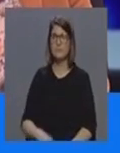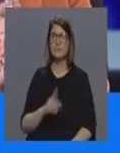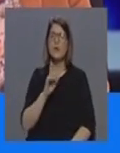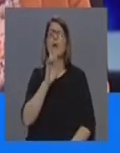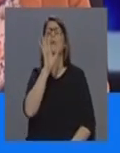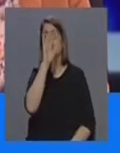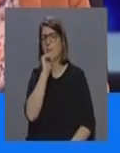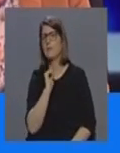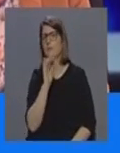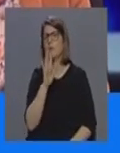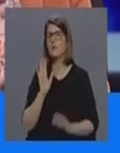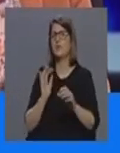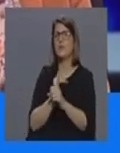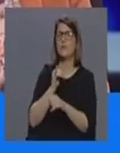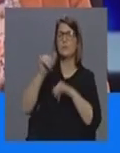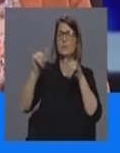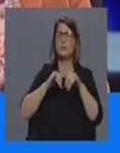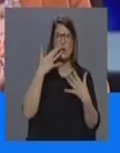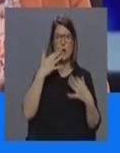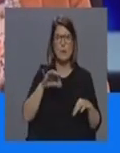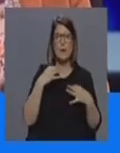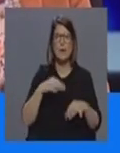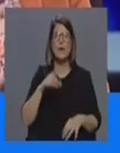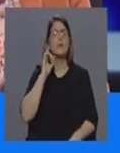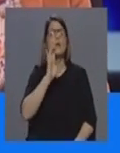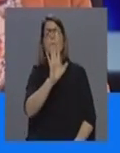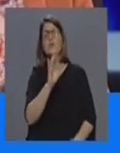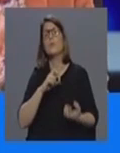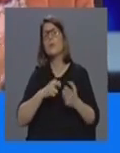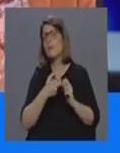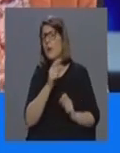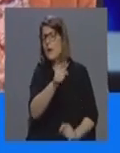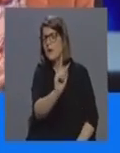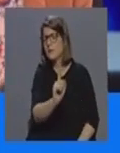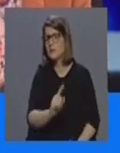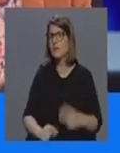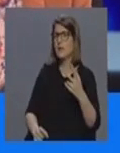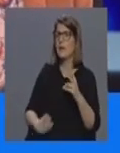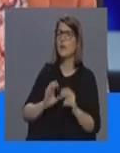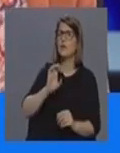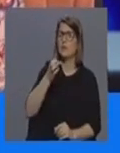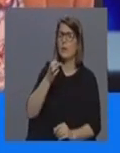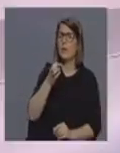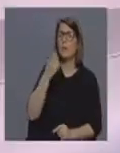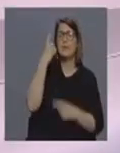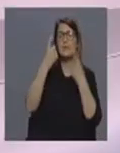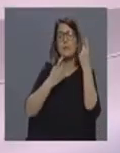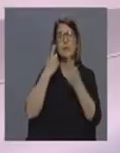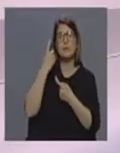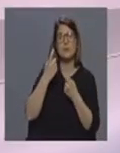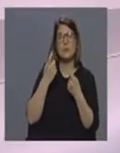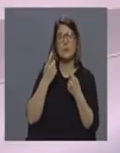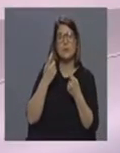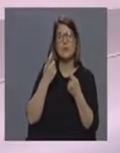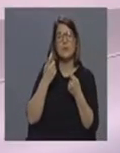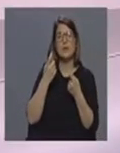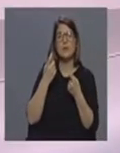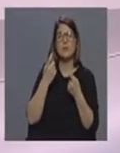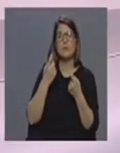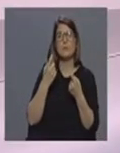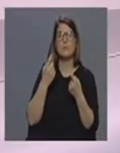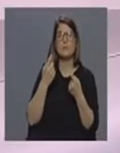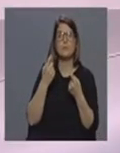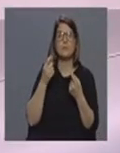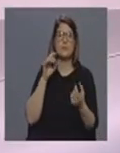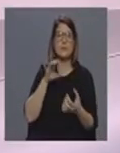mas vamos lá mas o problema não é esse a região tem que deixar de pensar ao fim ao cabo digamos assim